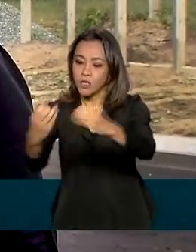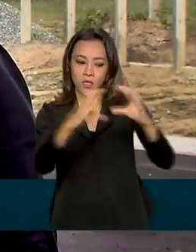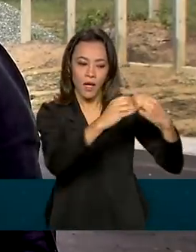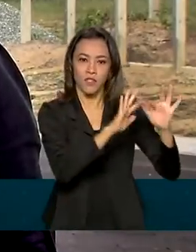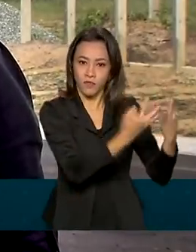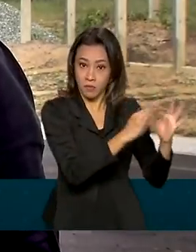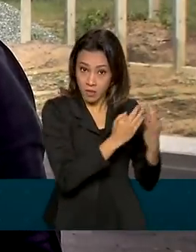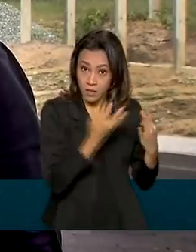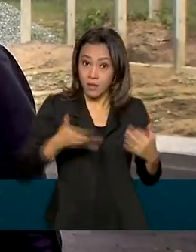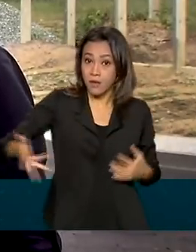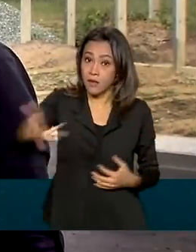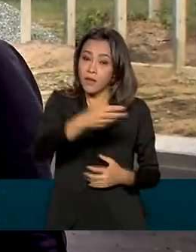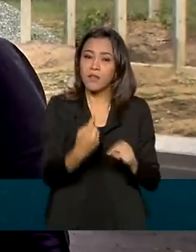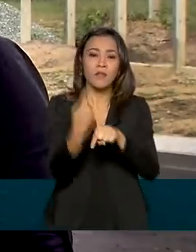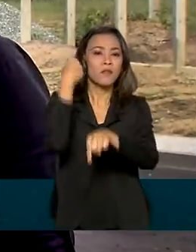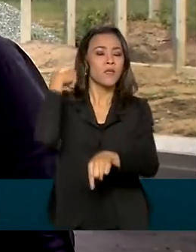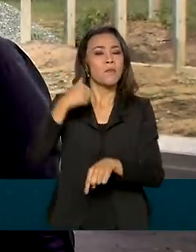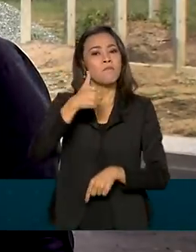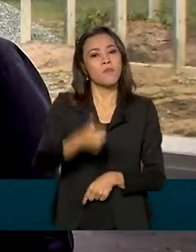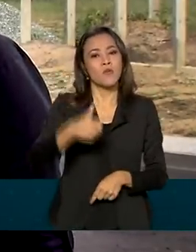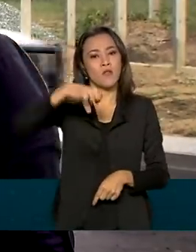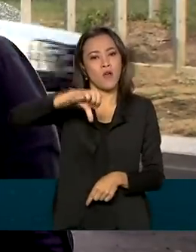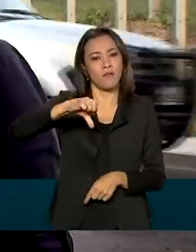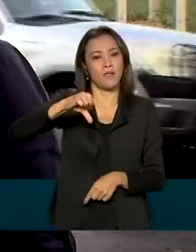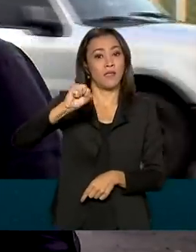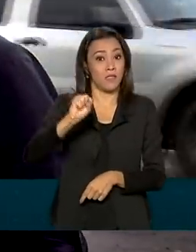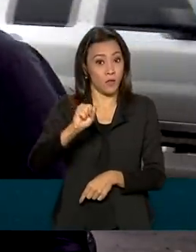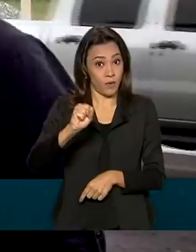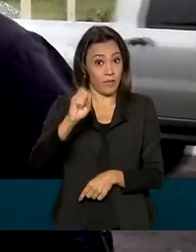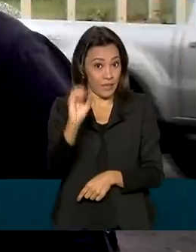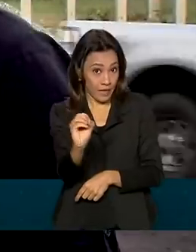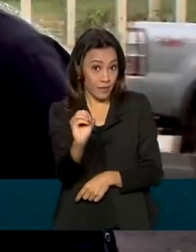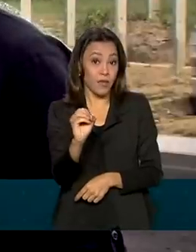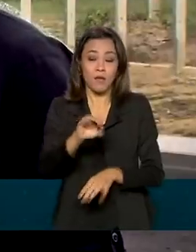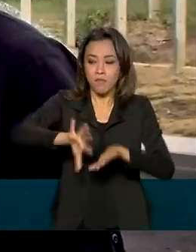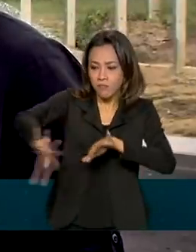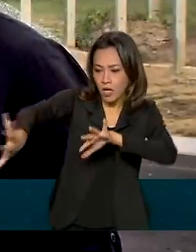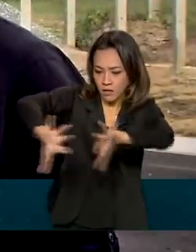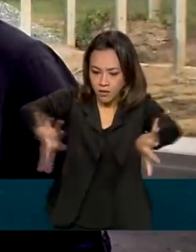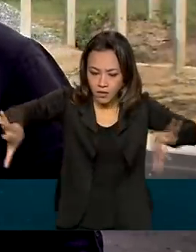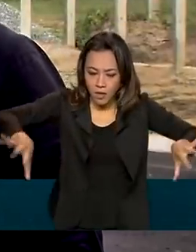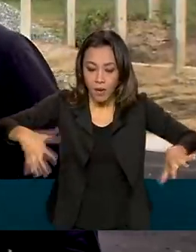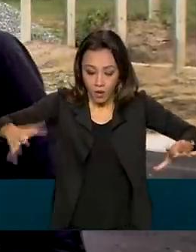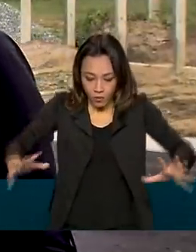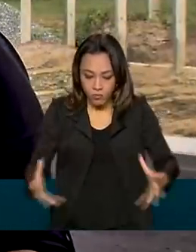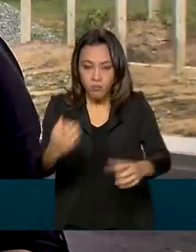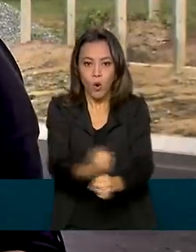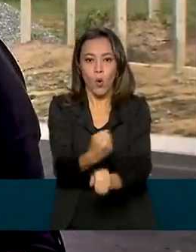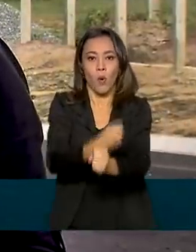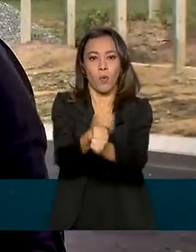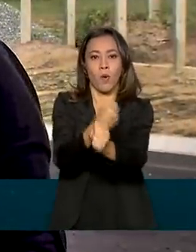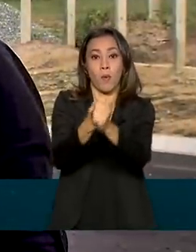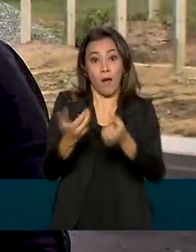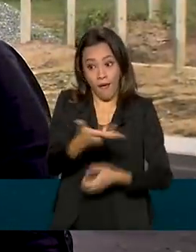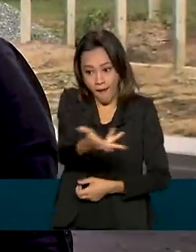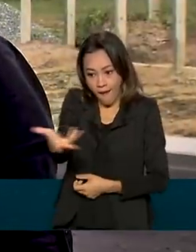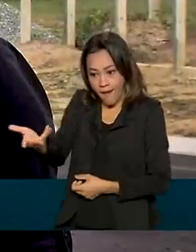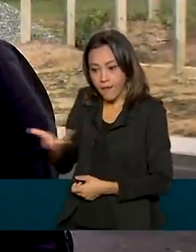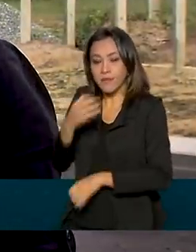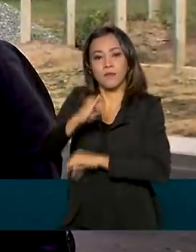famílias remanejadas na década de 1980 para dar lugar à construção do centro. Agora, essas famílias estão